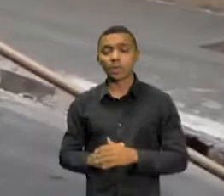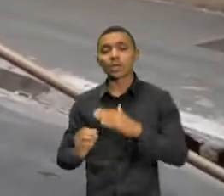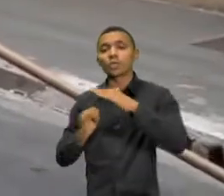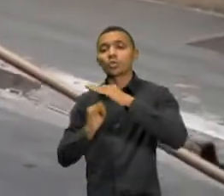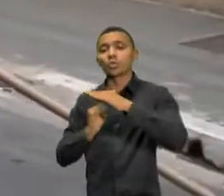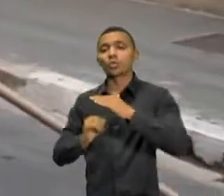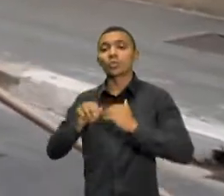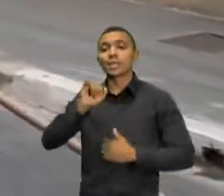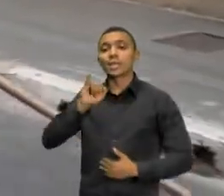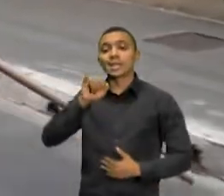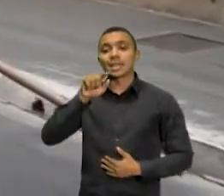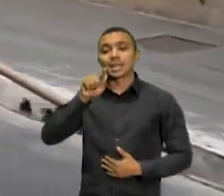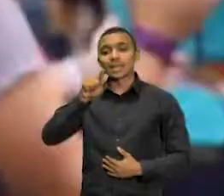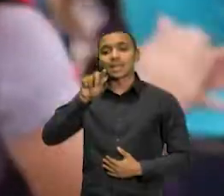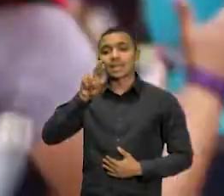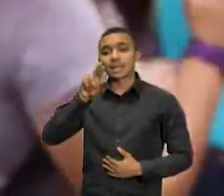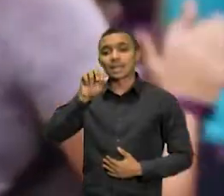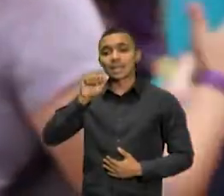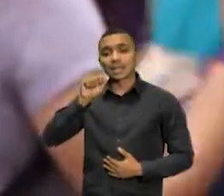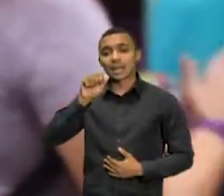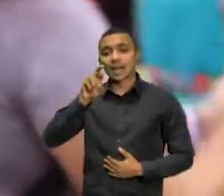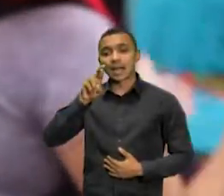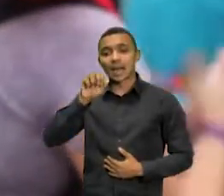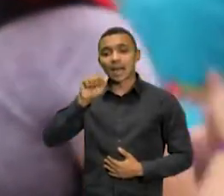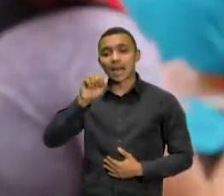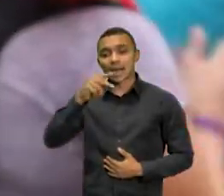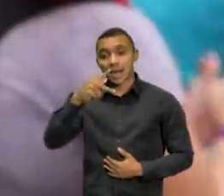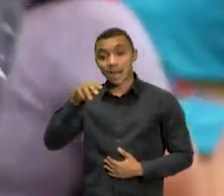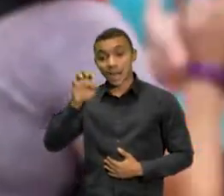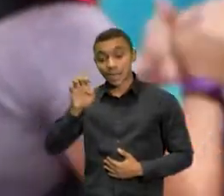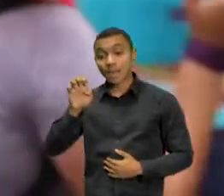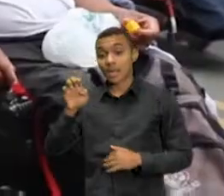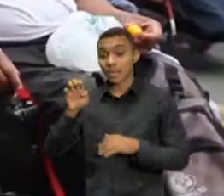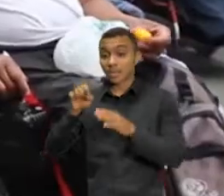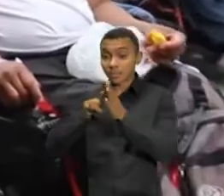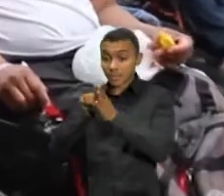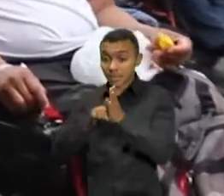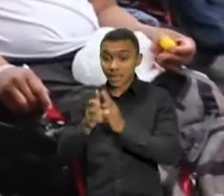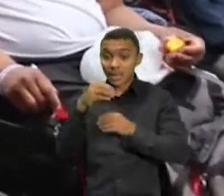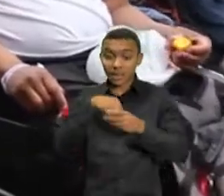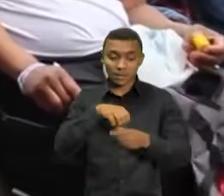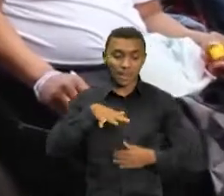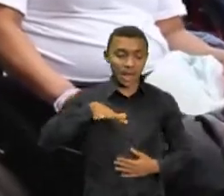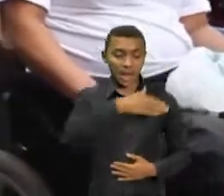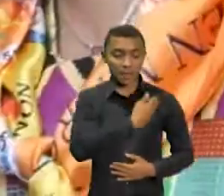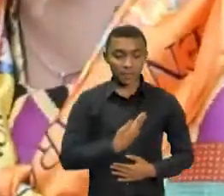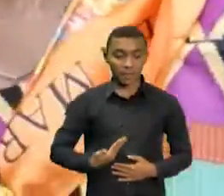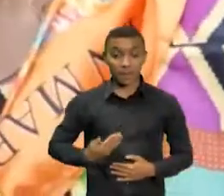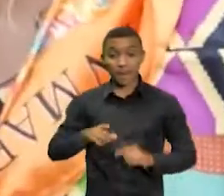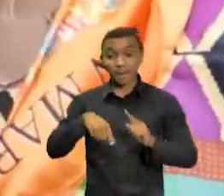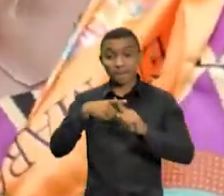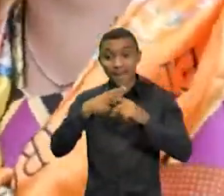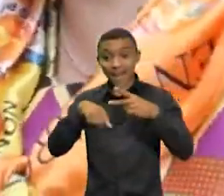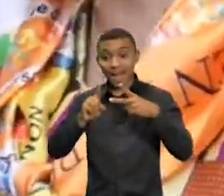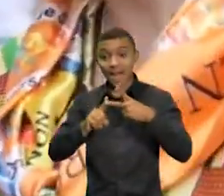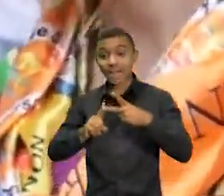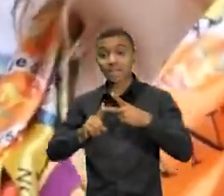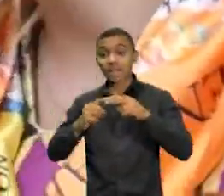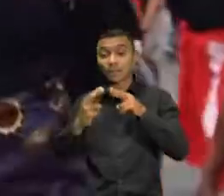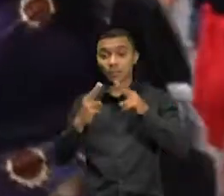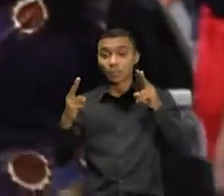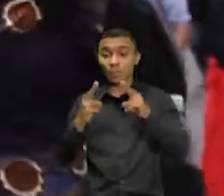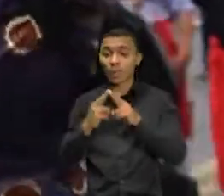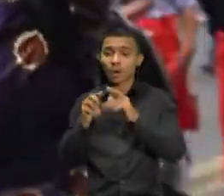organização independente que atua nas áreas de segurança pública, climática e digital, revelou um cenário assustador com mulheres